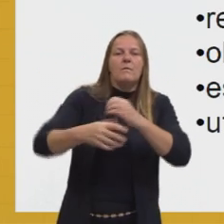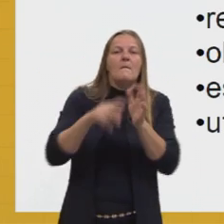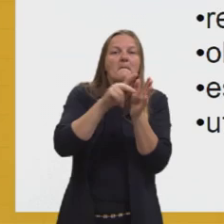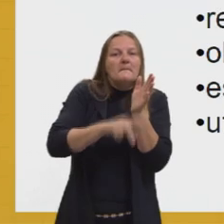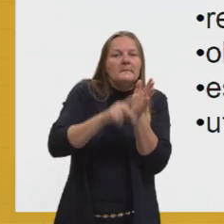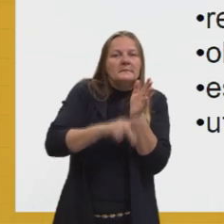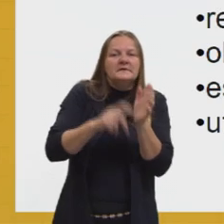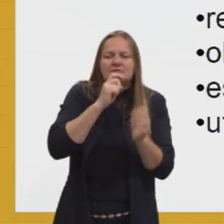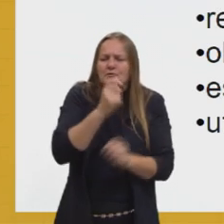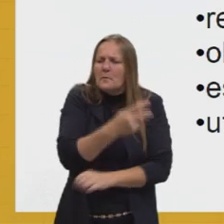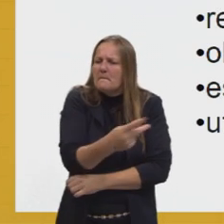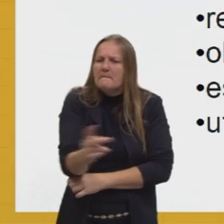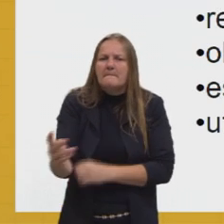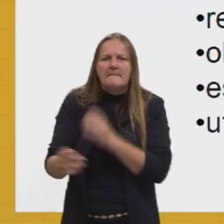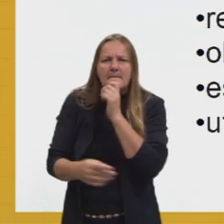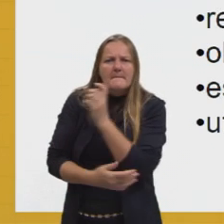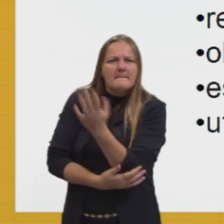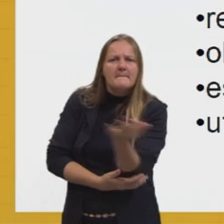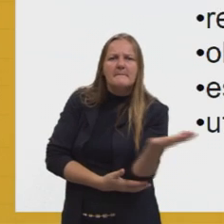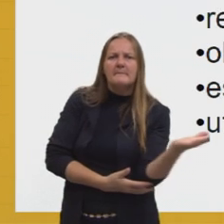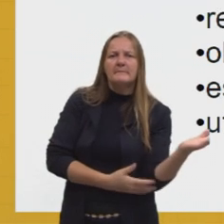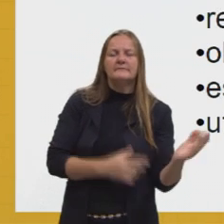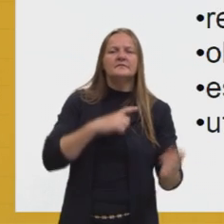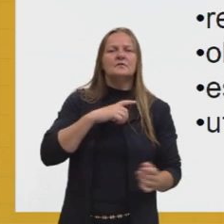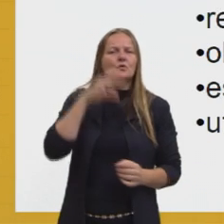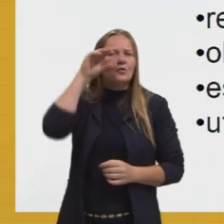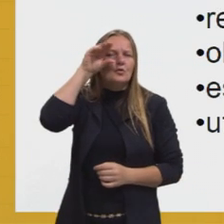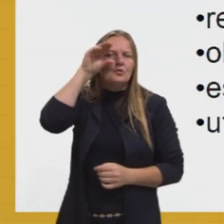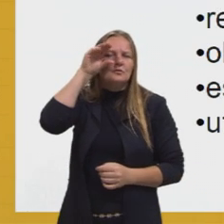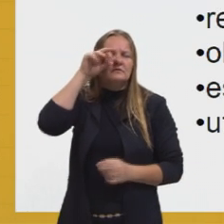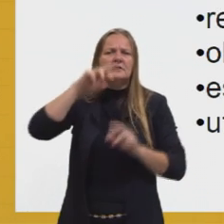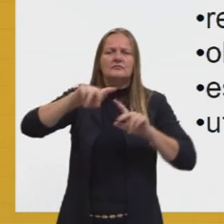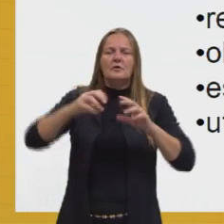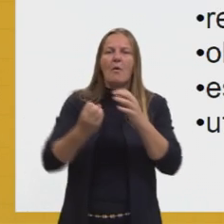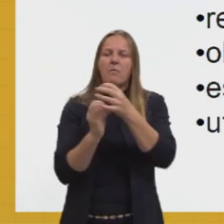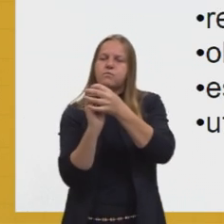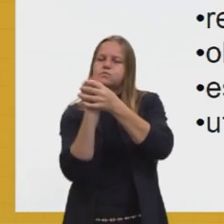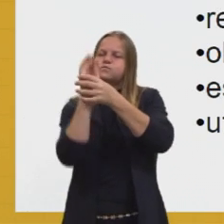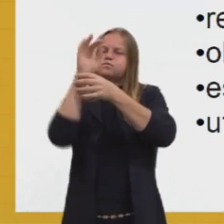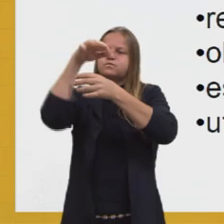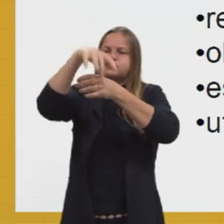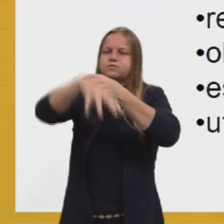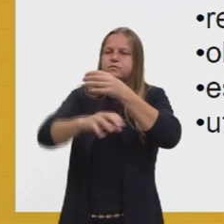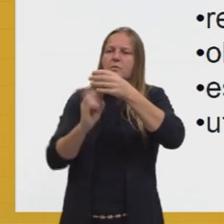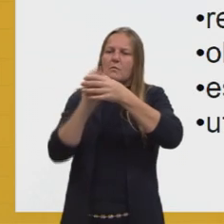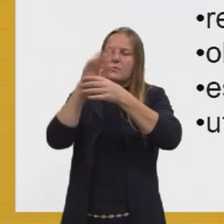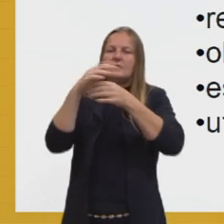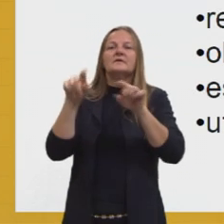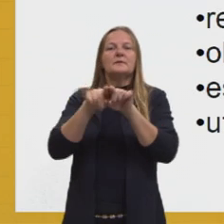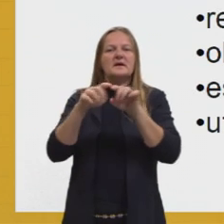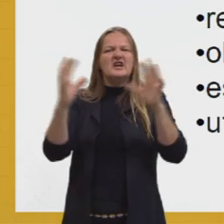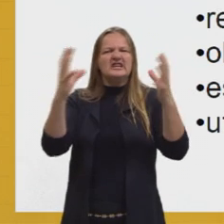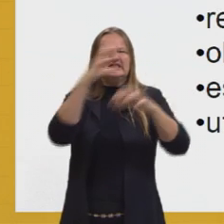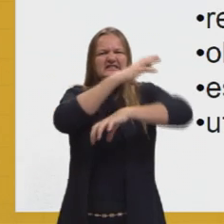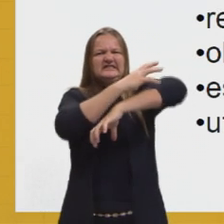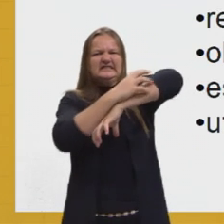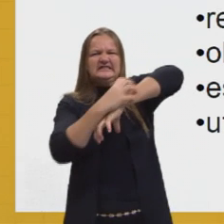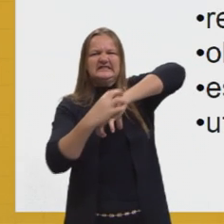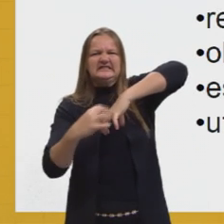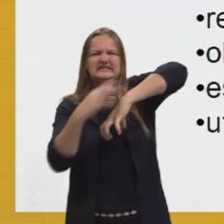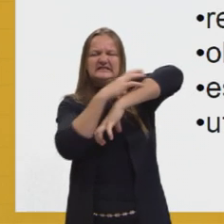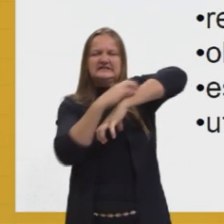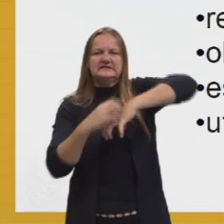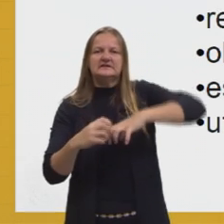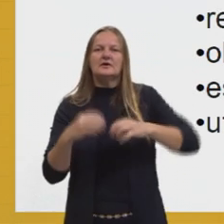ambientais e rotas de aviação, observar vulcões, inundações e erosões do solo, estudar os